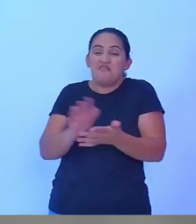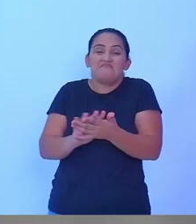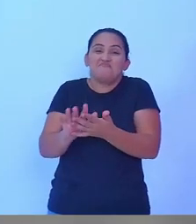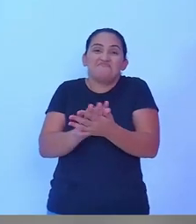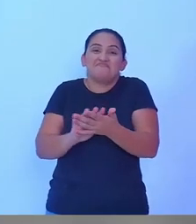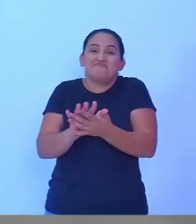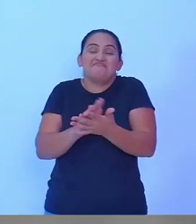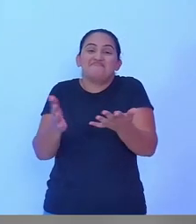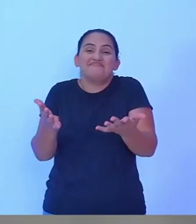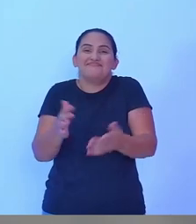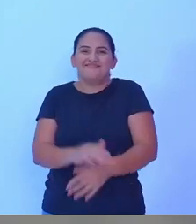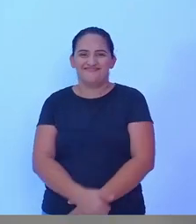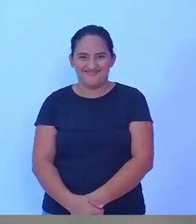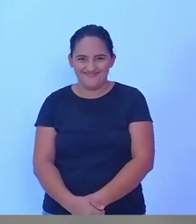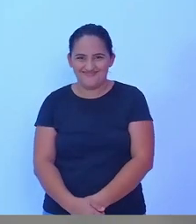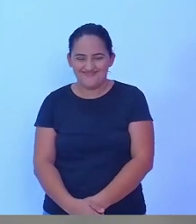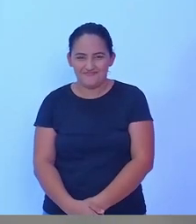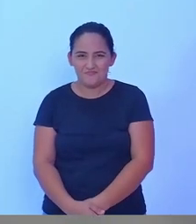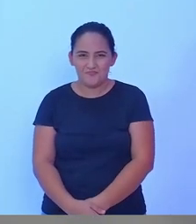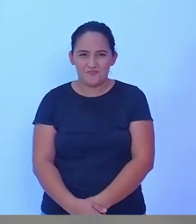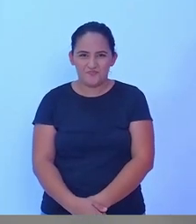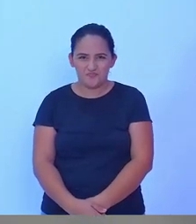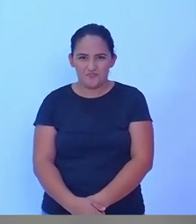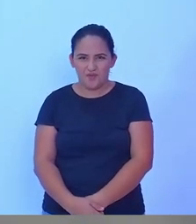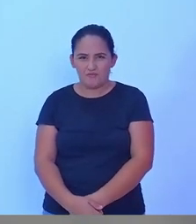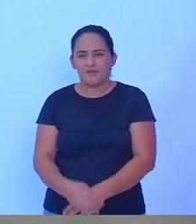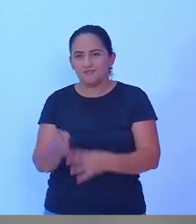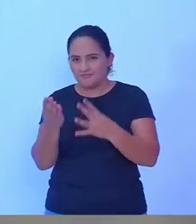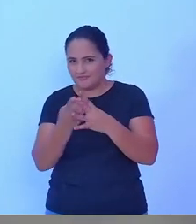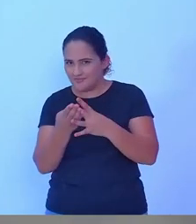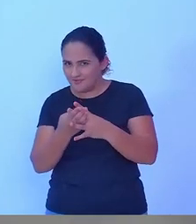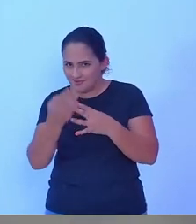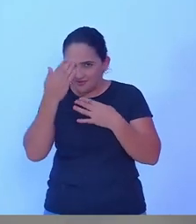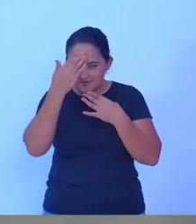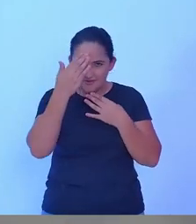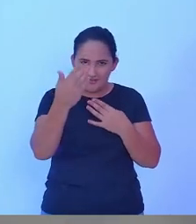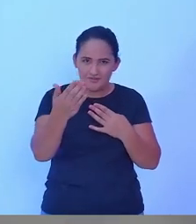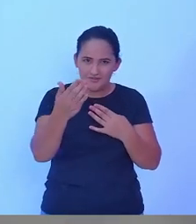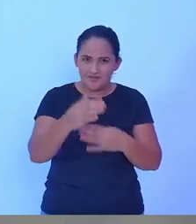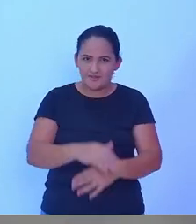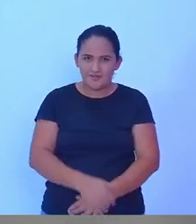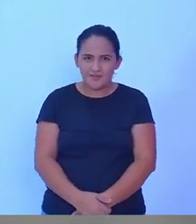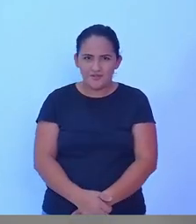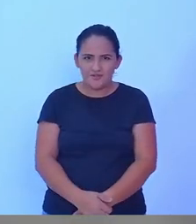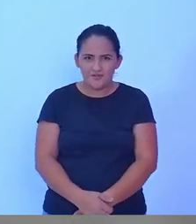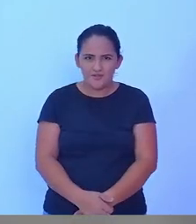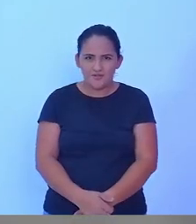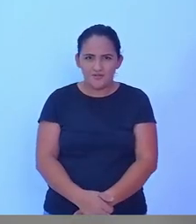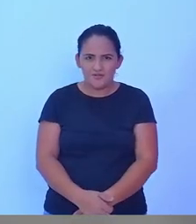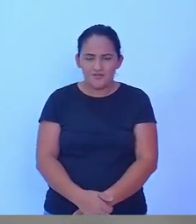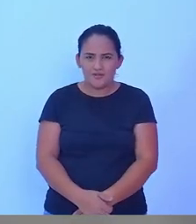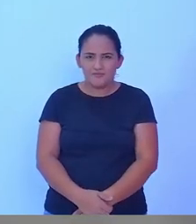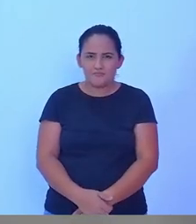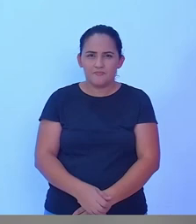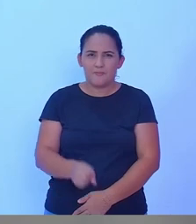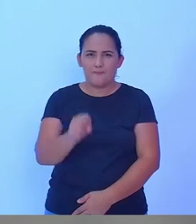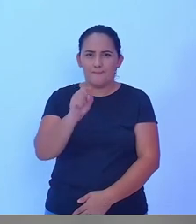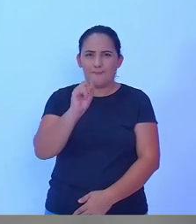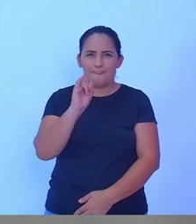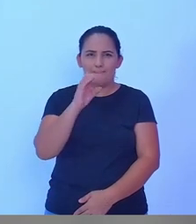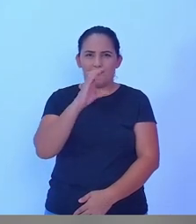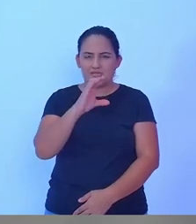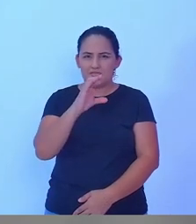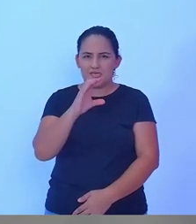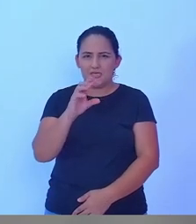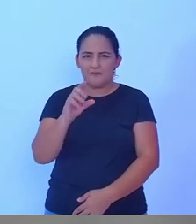isso é povo educado. Nós vamos para o nosso intervalo agradecendo também a CITV, que também está